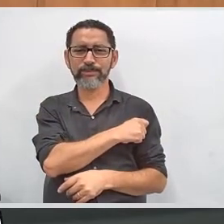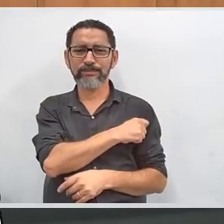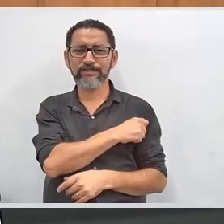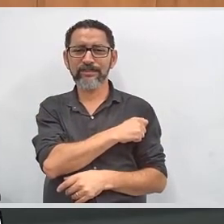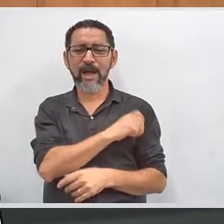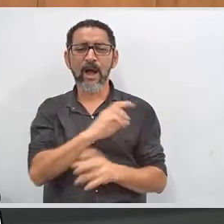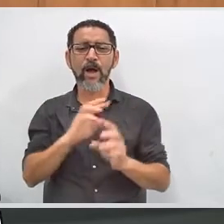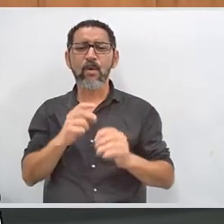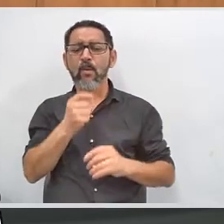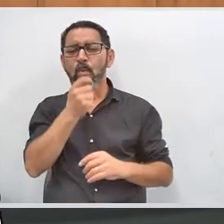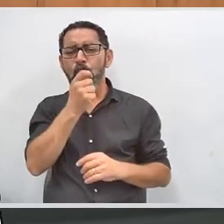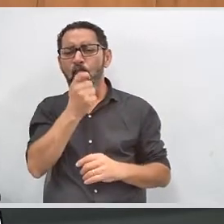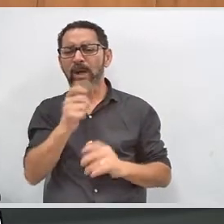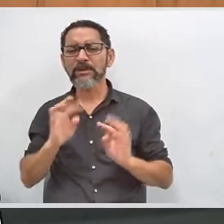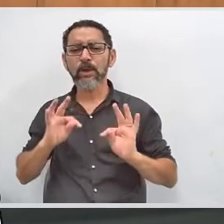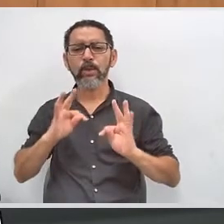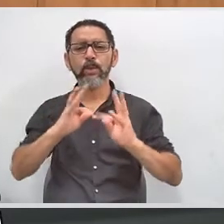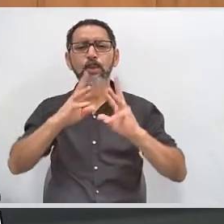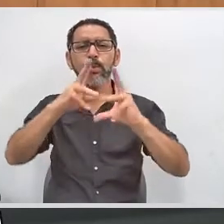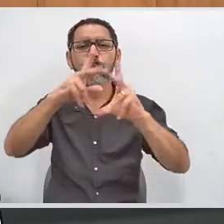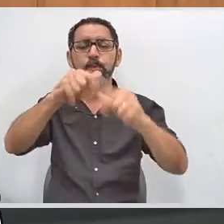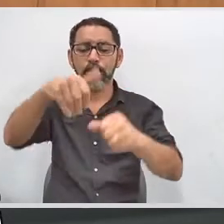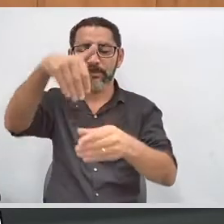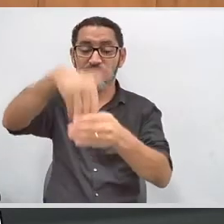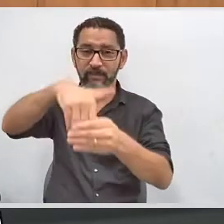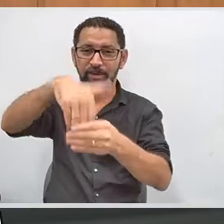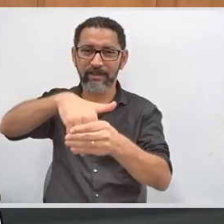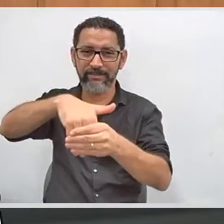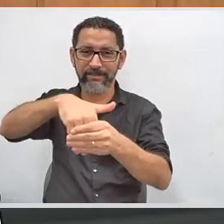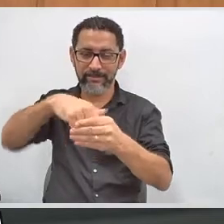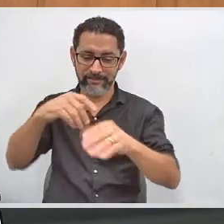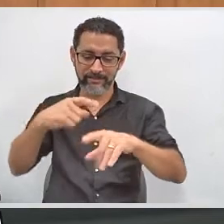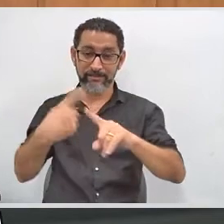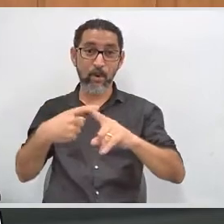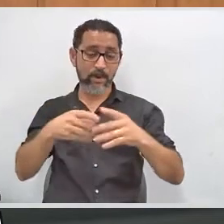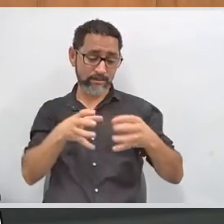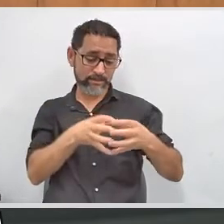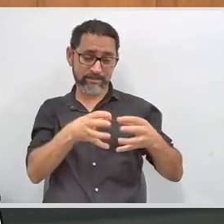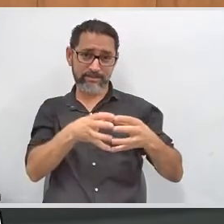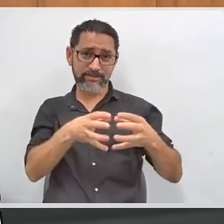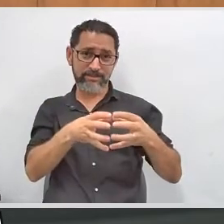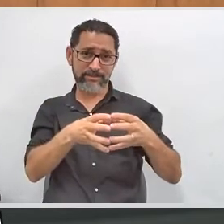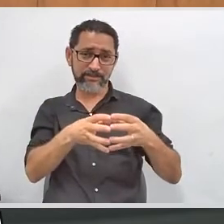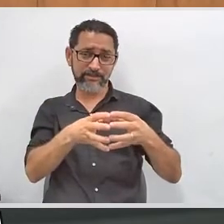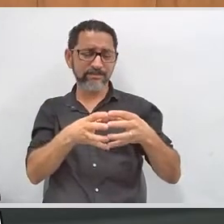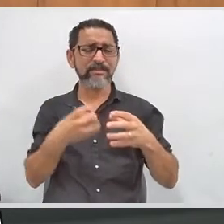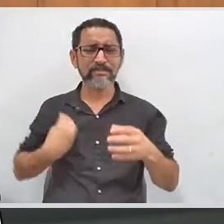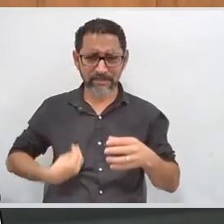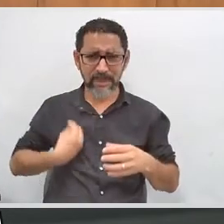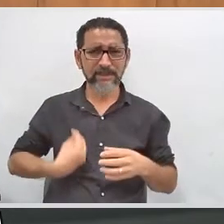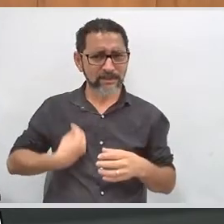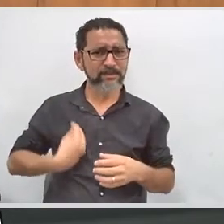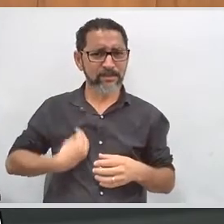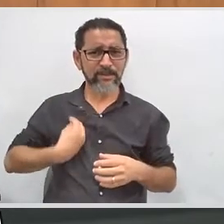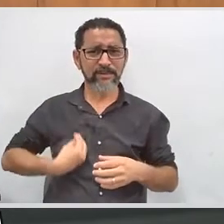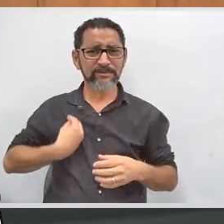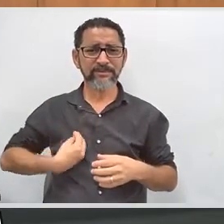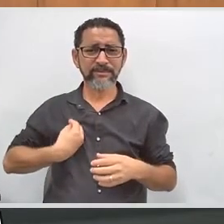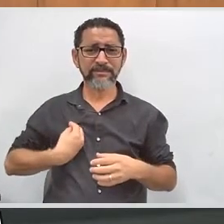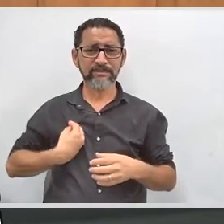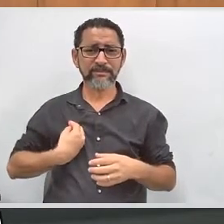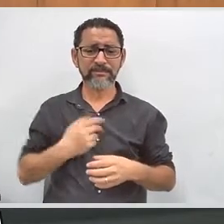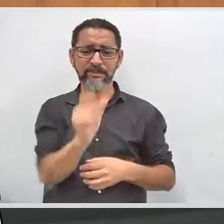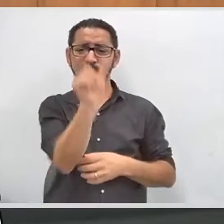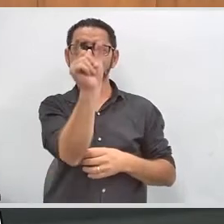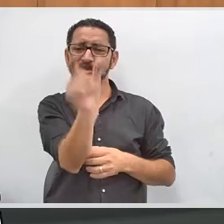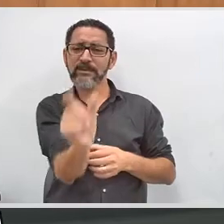quase todos votavam, porque a minha equipe era muito envolvida na